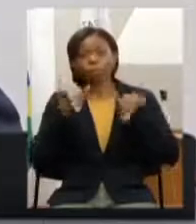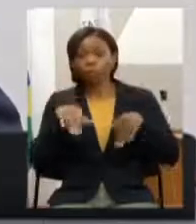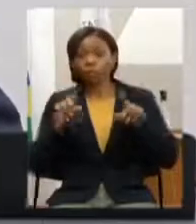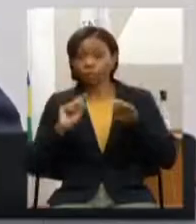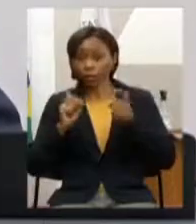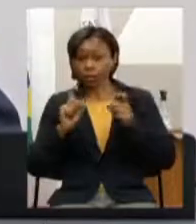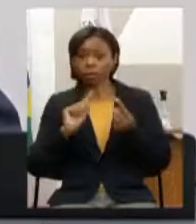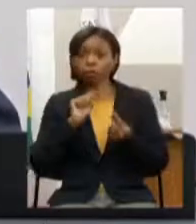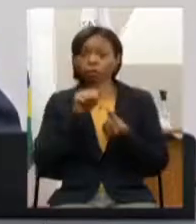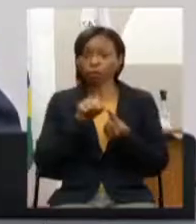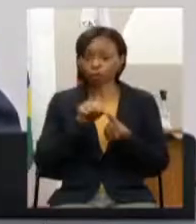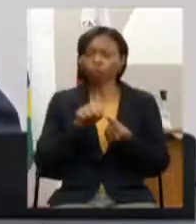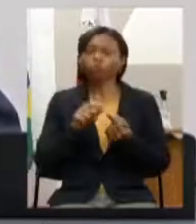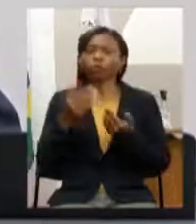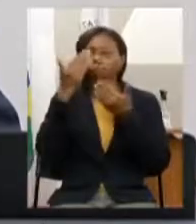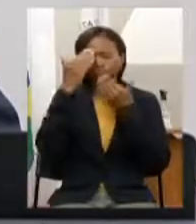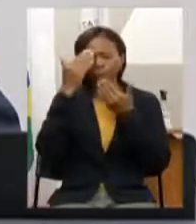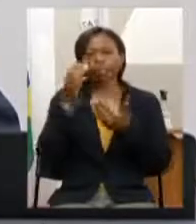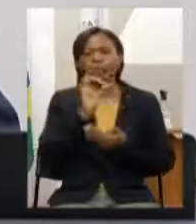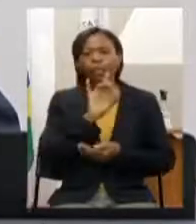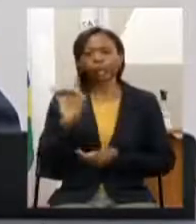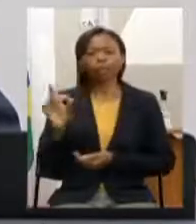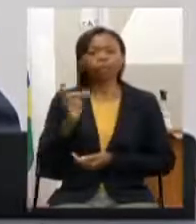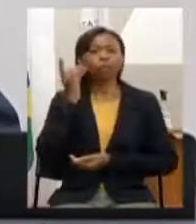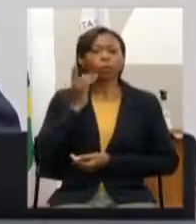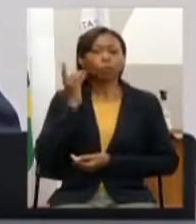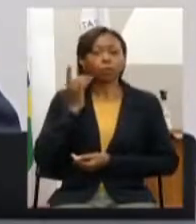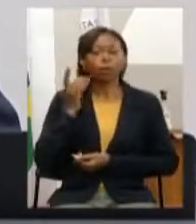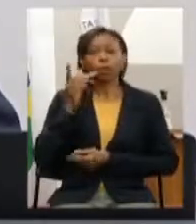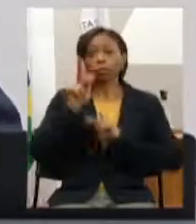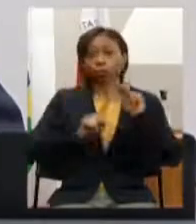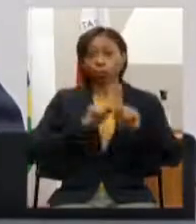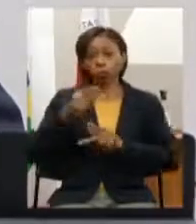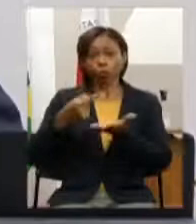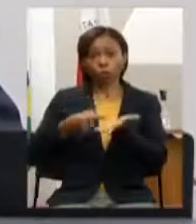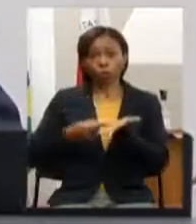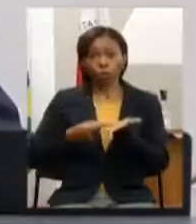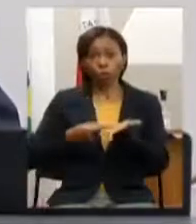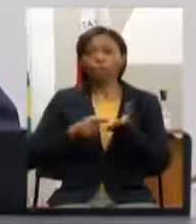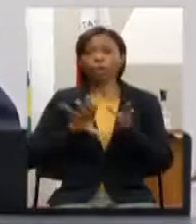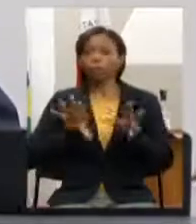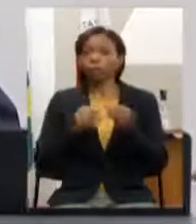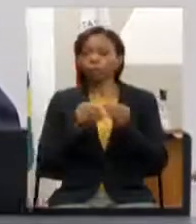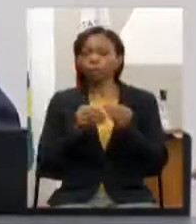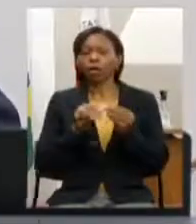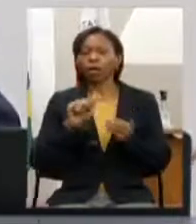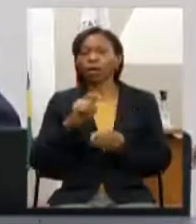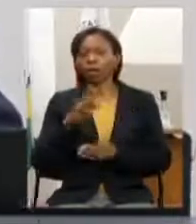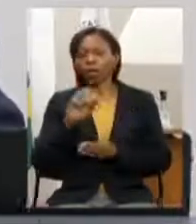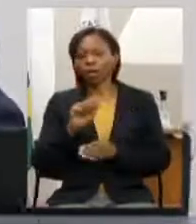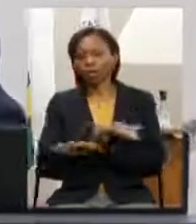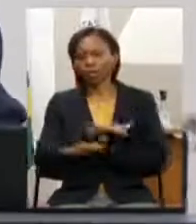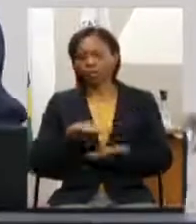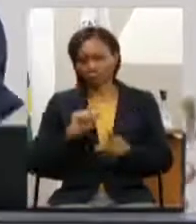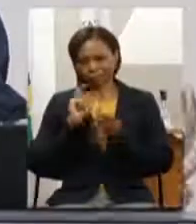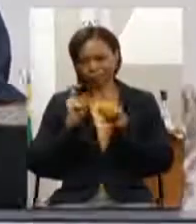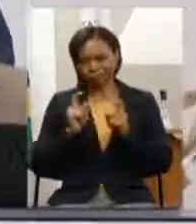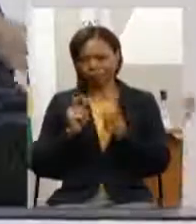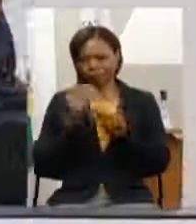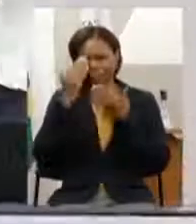reunião a presidência agradece a presença dos parlamentares dos convidados determina a lavratura da ata e encerra os trabalhos